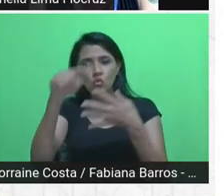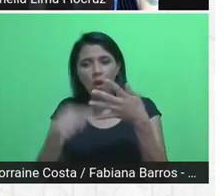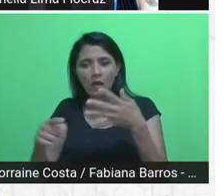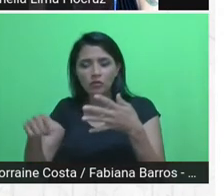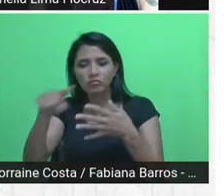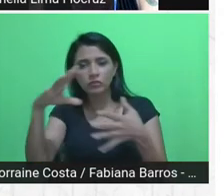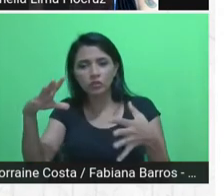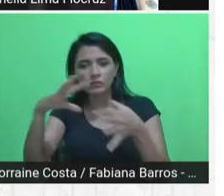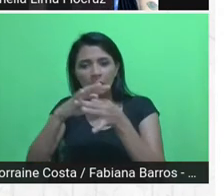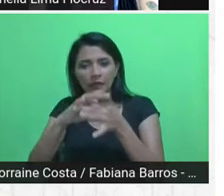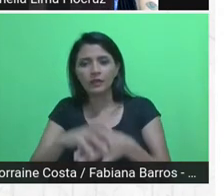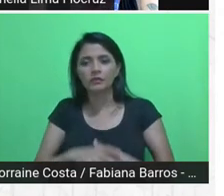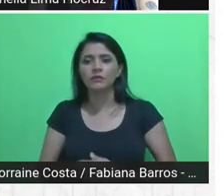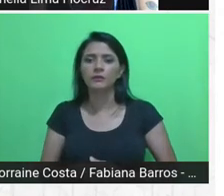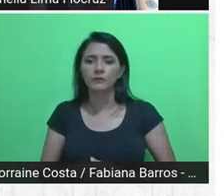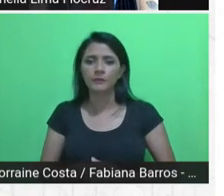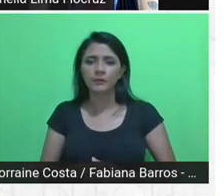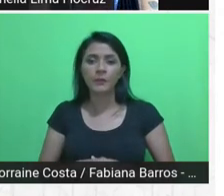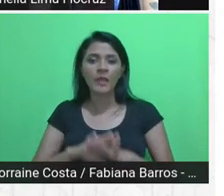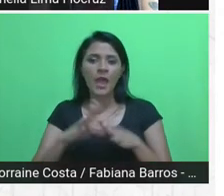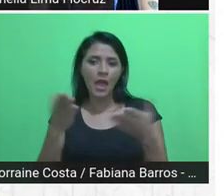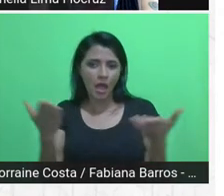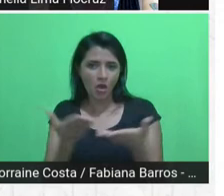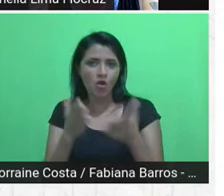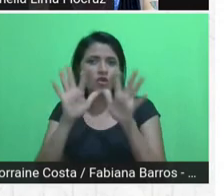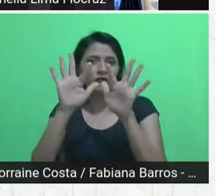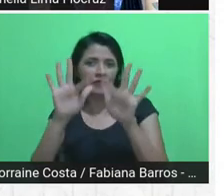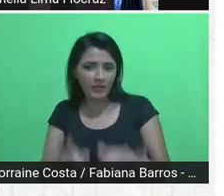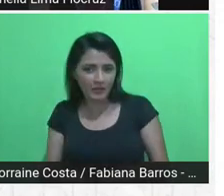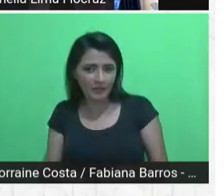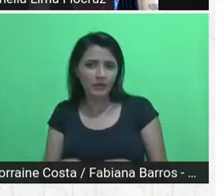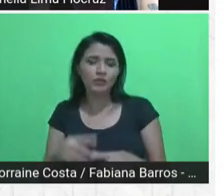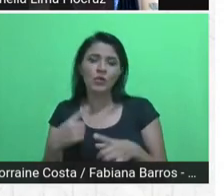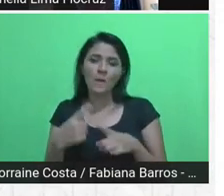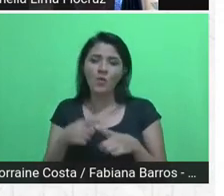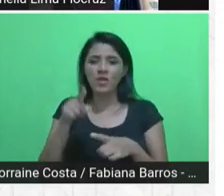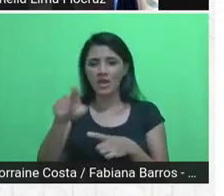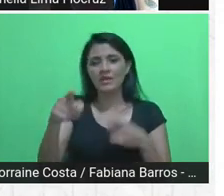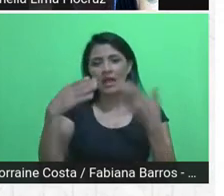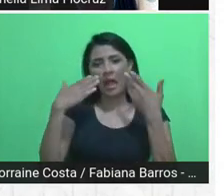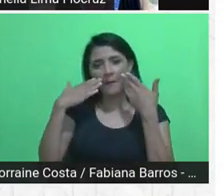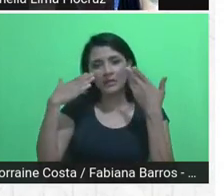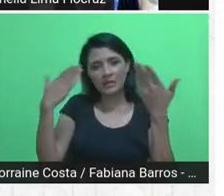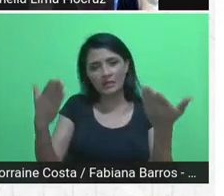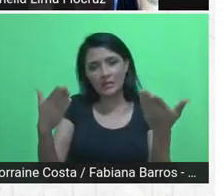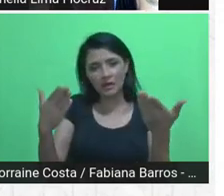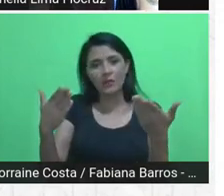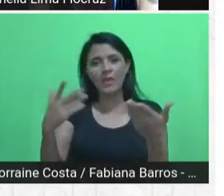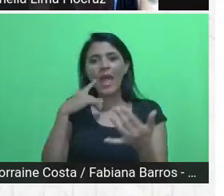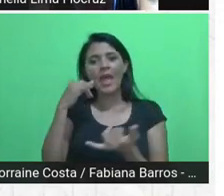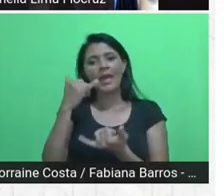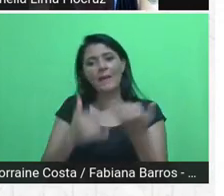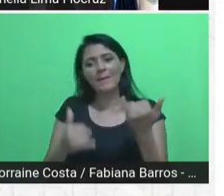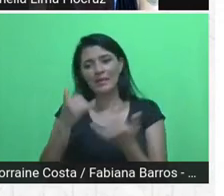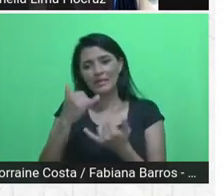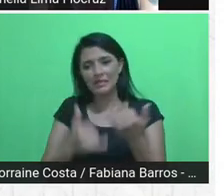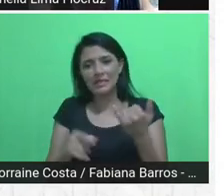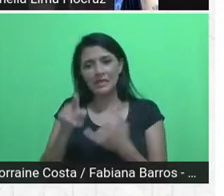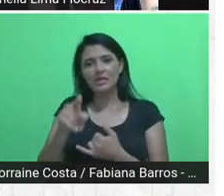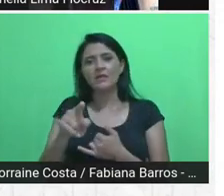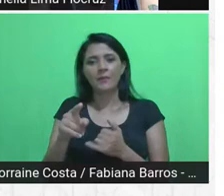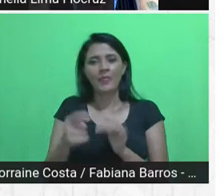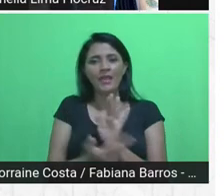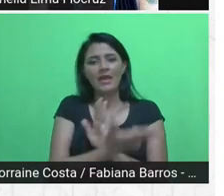Bom, então, agora eu concluo mesmo, porque essa apresentação aqui, ela é parecida, essa figura,